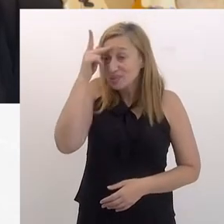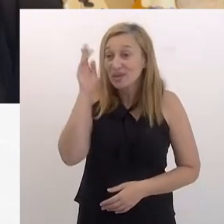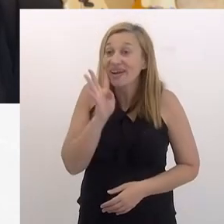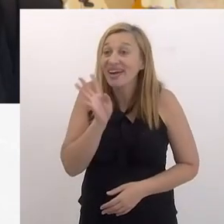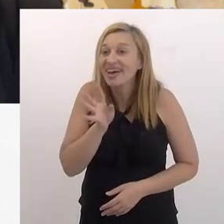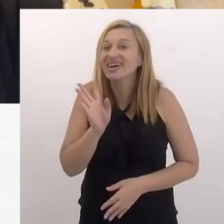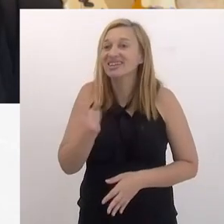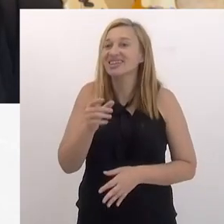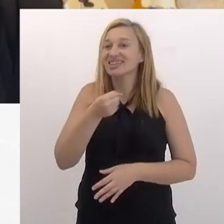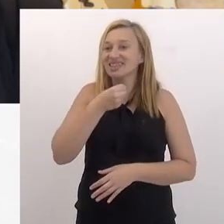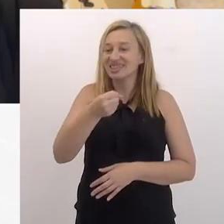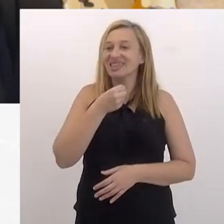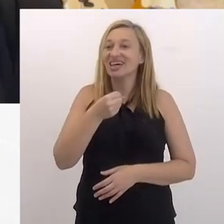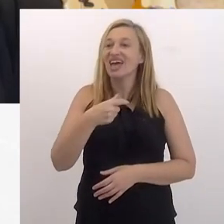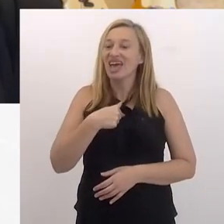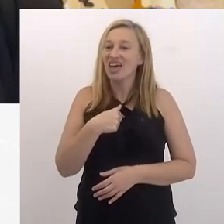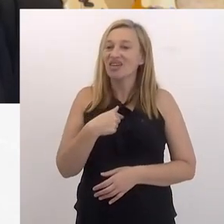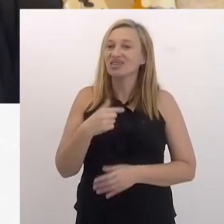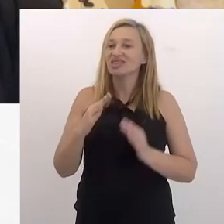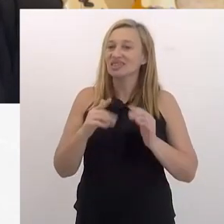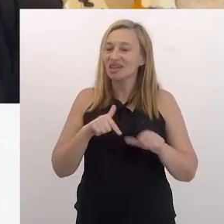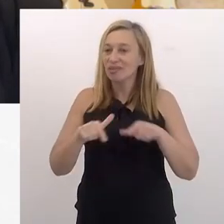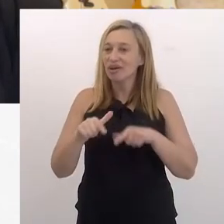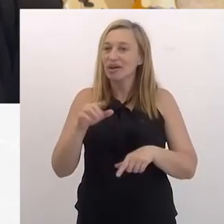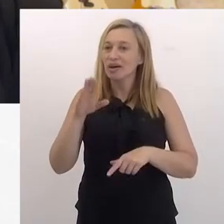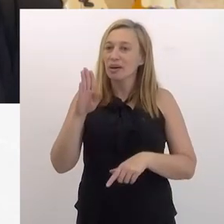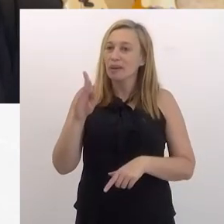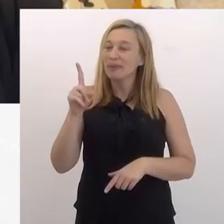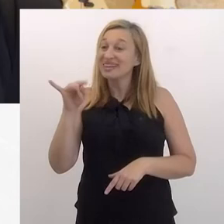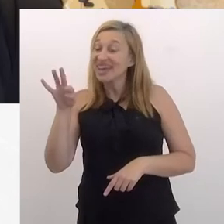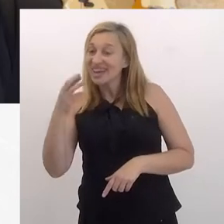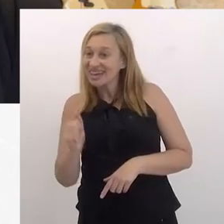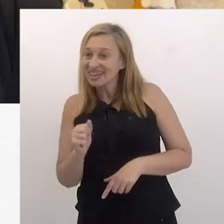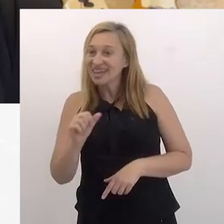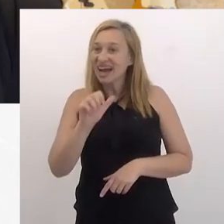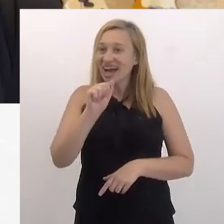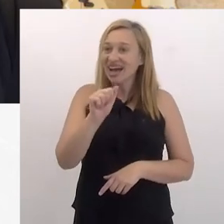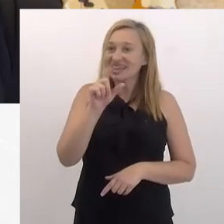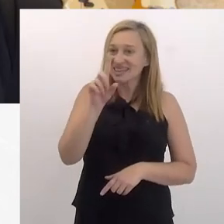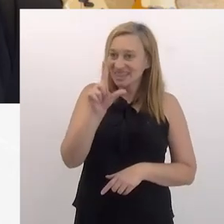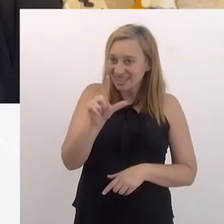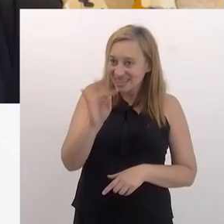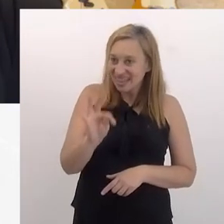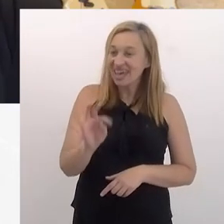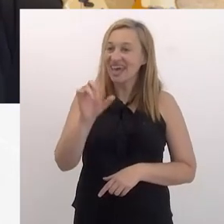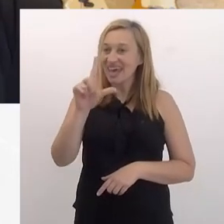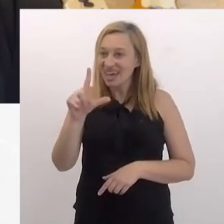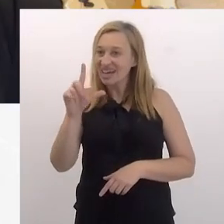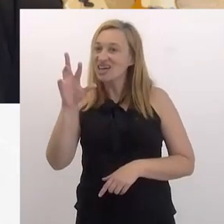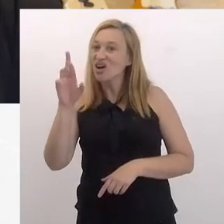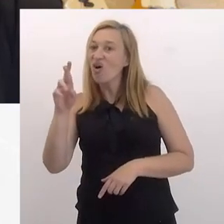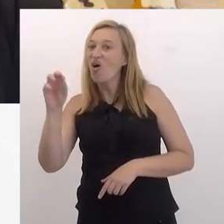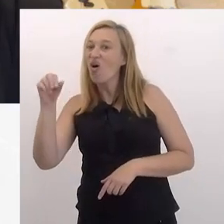sabia que você era uma pessoa legal que eu tinha te entrevistado quando eu estava na Bandeirantes, lá no ATL Hall. Sei!